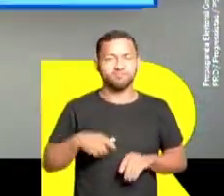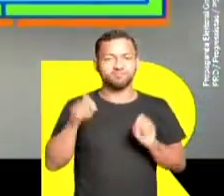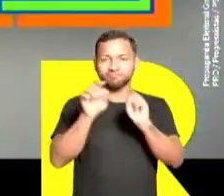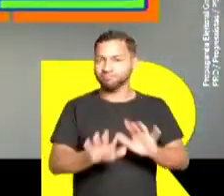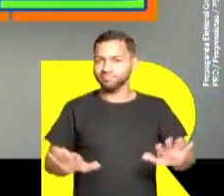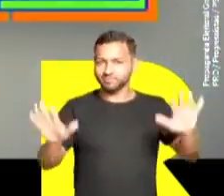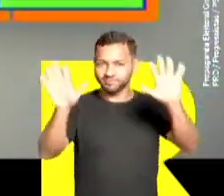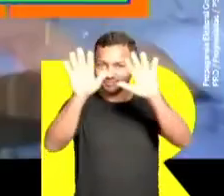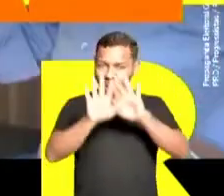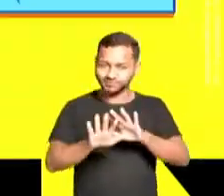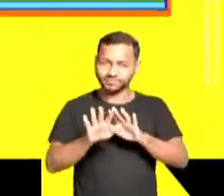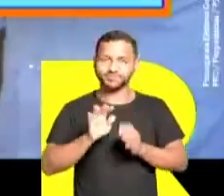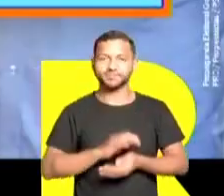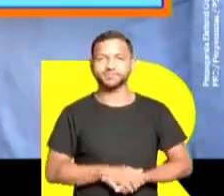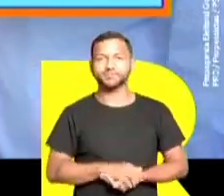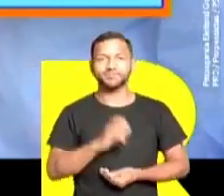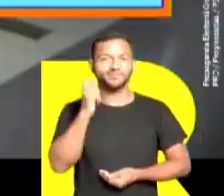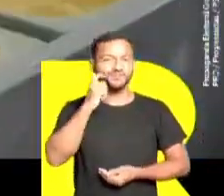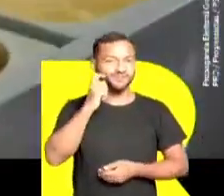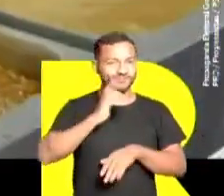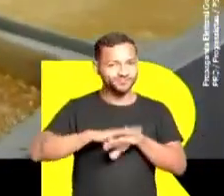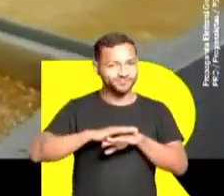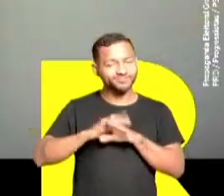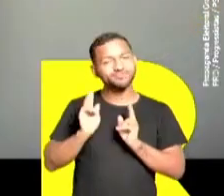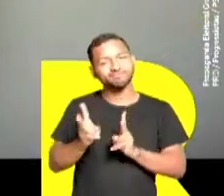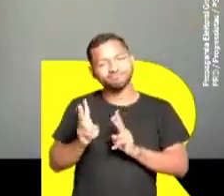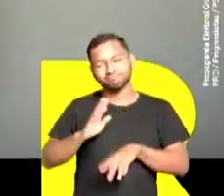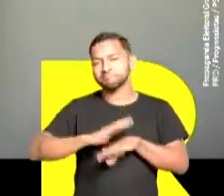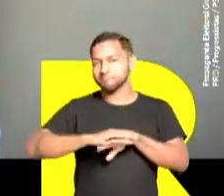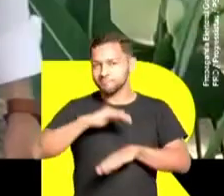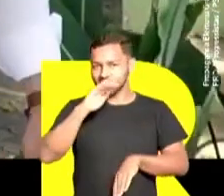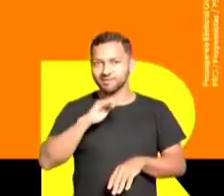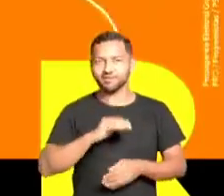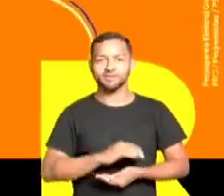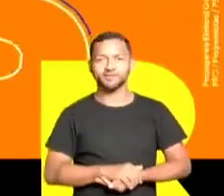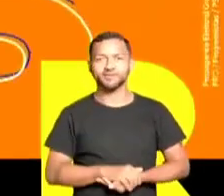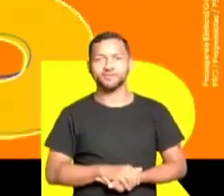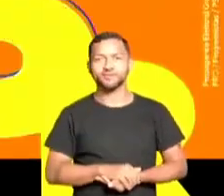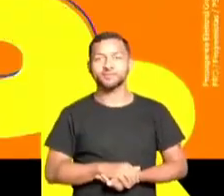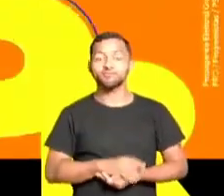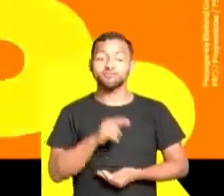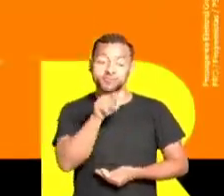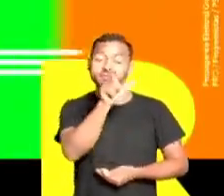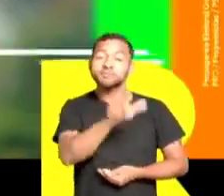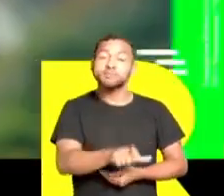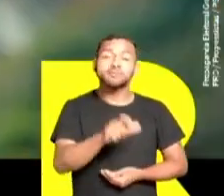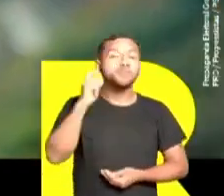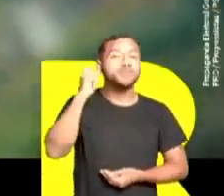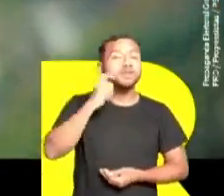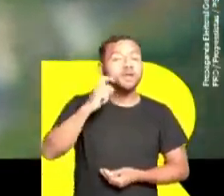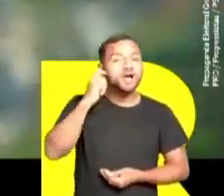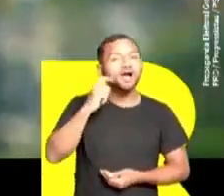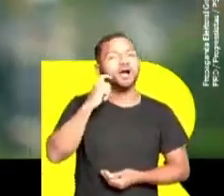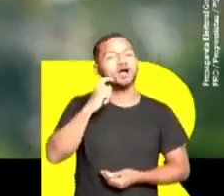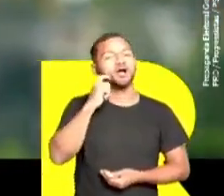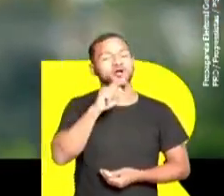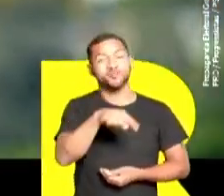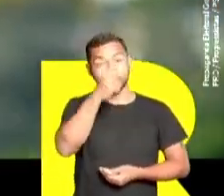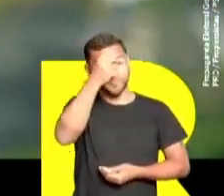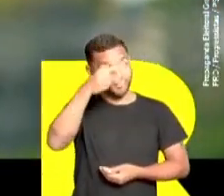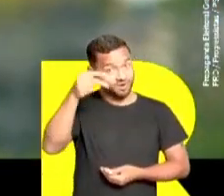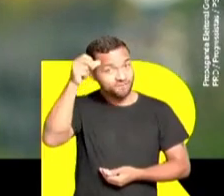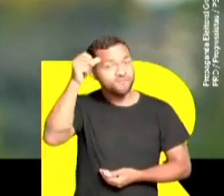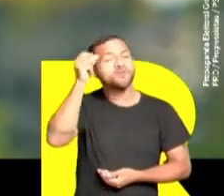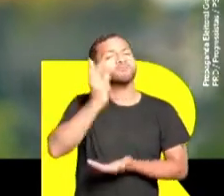Latina. Ricardo fez, Ricardo faz. E vai fazer muito mais. Esse é o Ricardo, é o cara, o